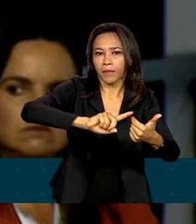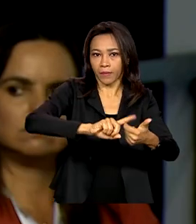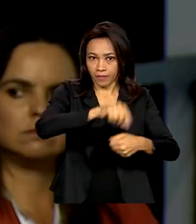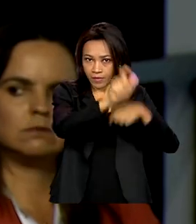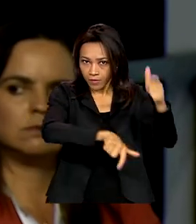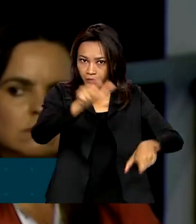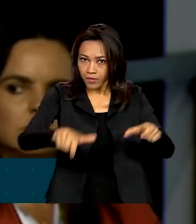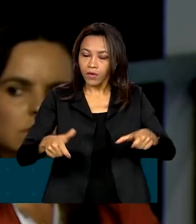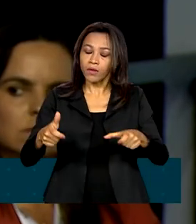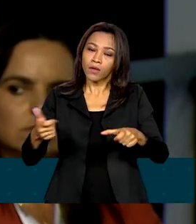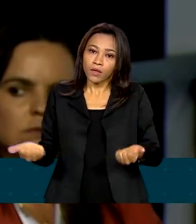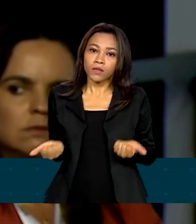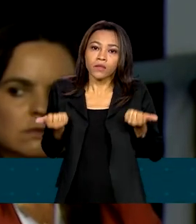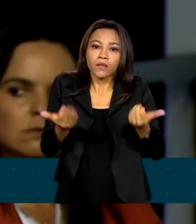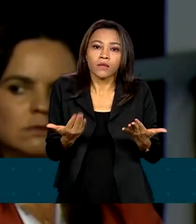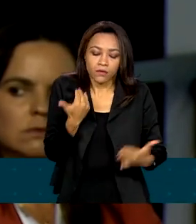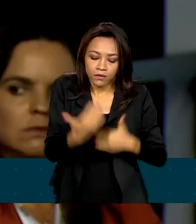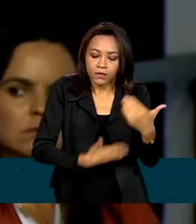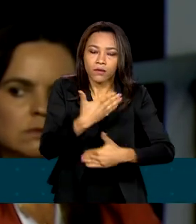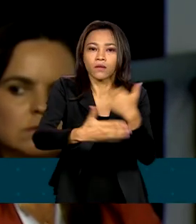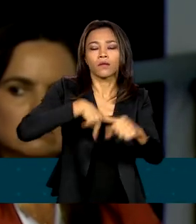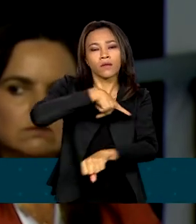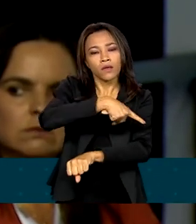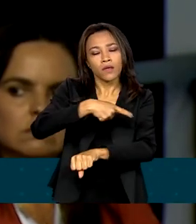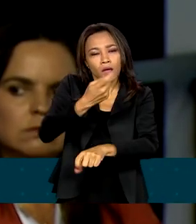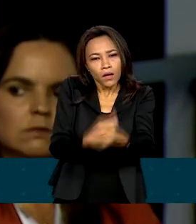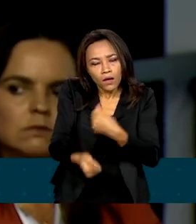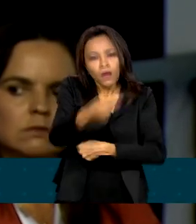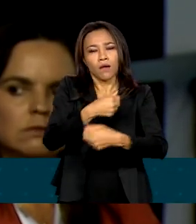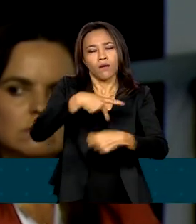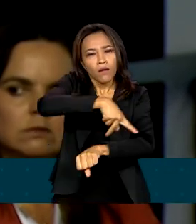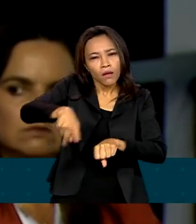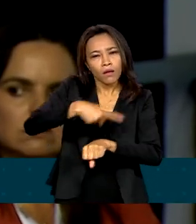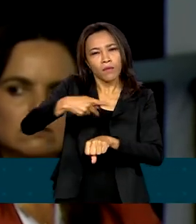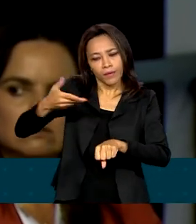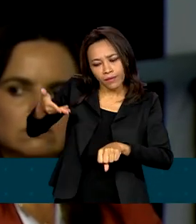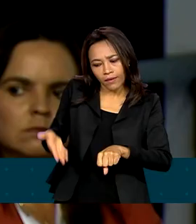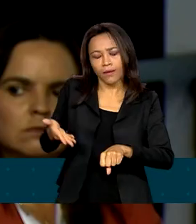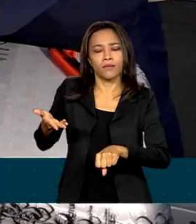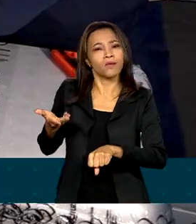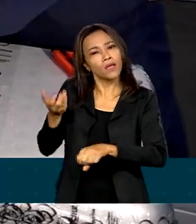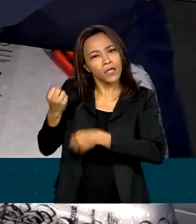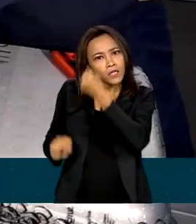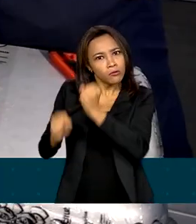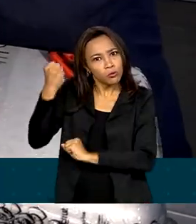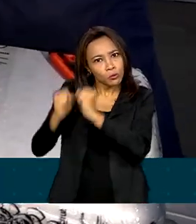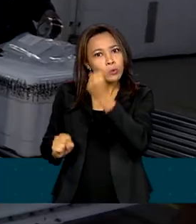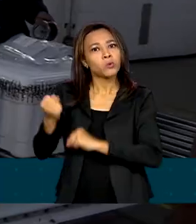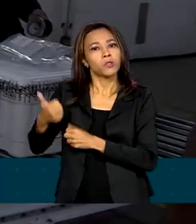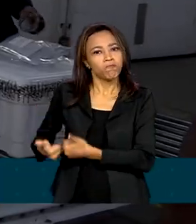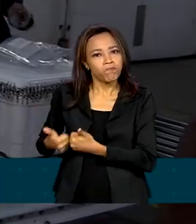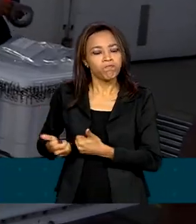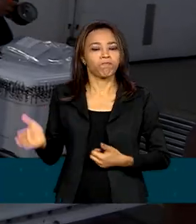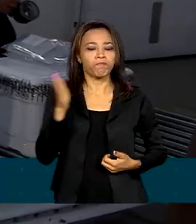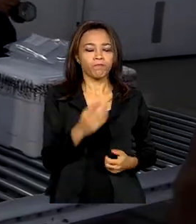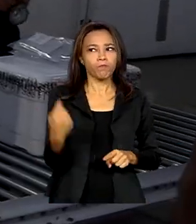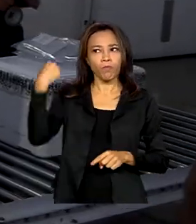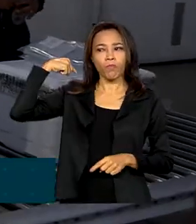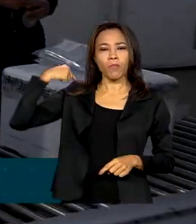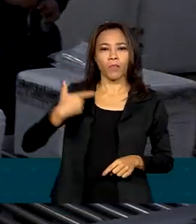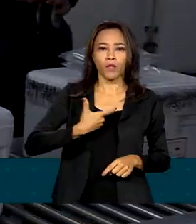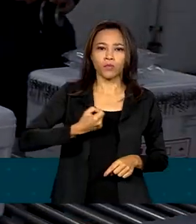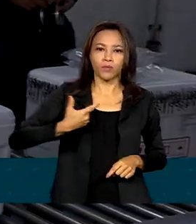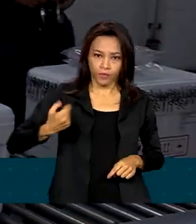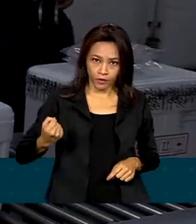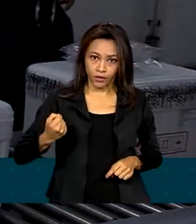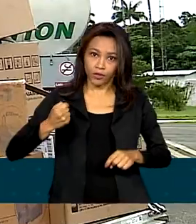desenvolvimento econômico para o país, através do crescimento dessa importante indústria de bens e serviços. Em 2020, a pandemia da Covid